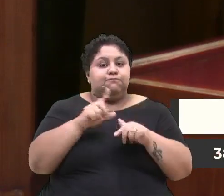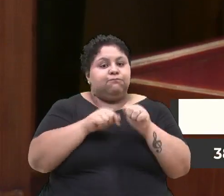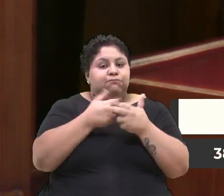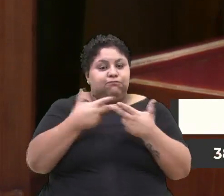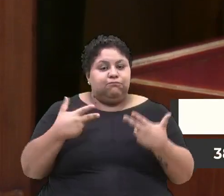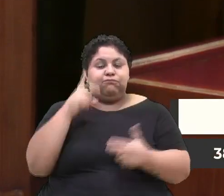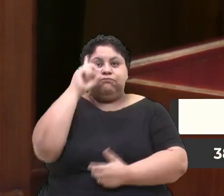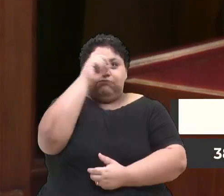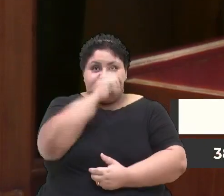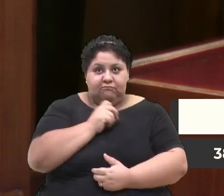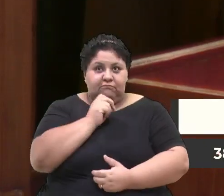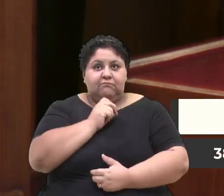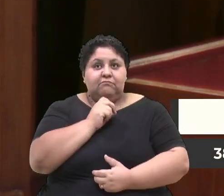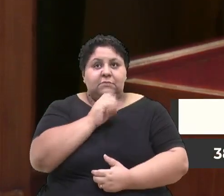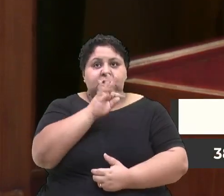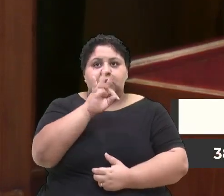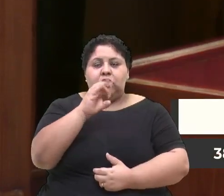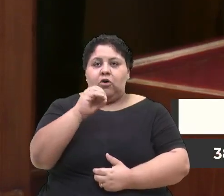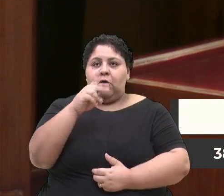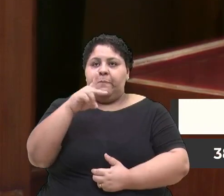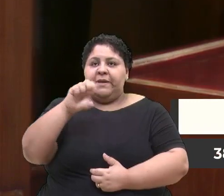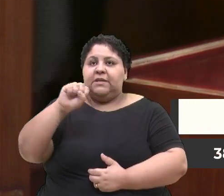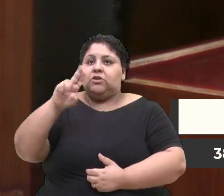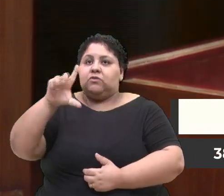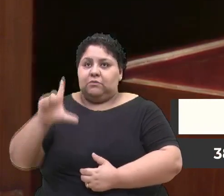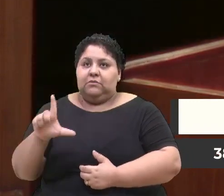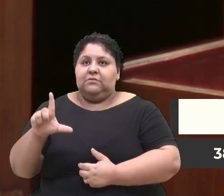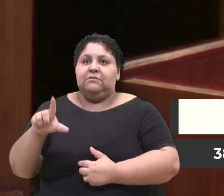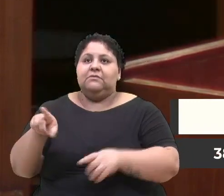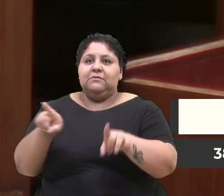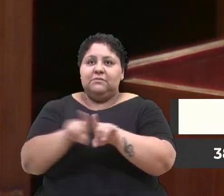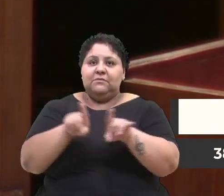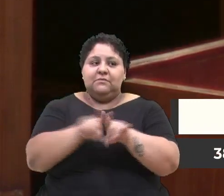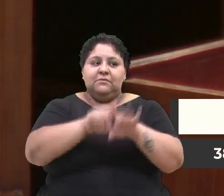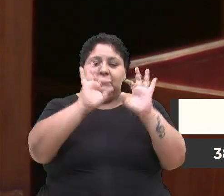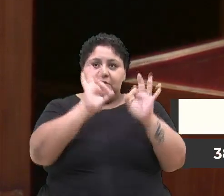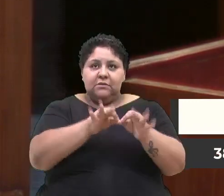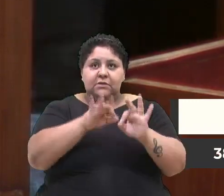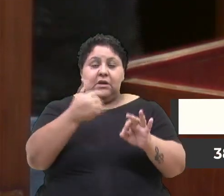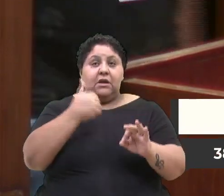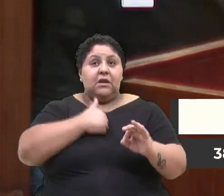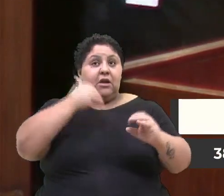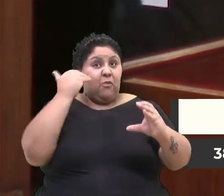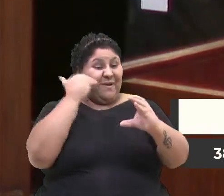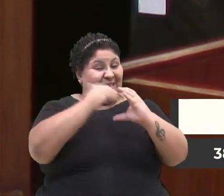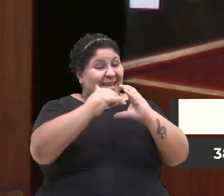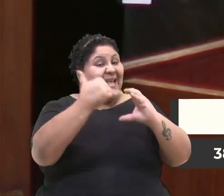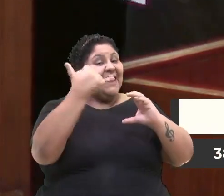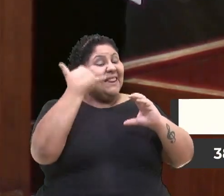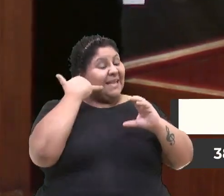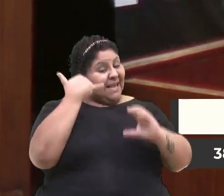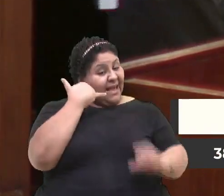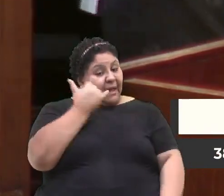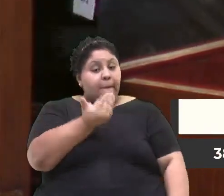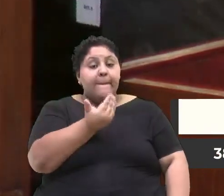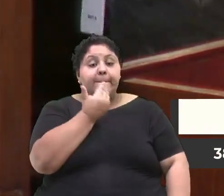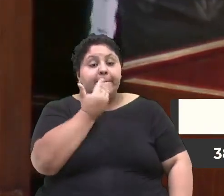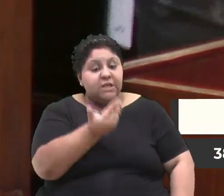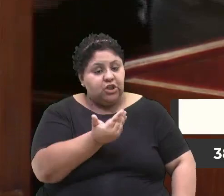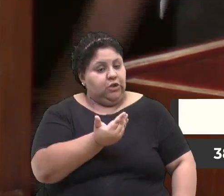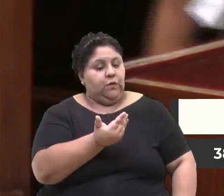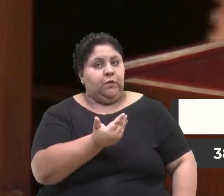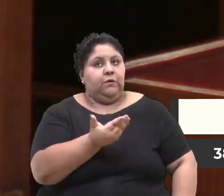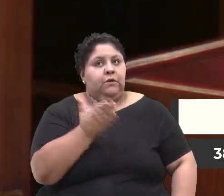difícil. A Top Sul tem que ser justa, eu mandei, liguei, eles me pediram para que eu